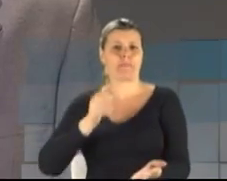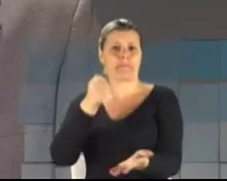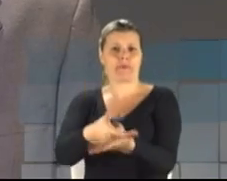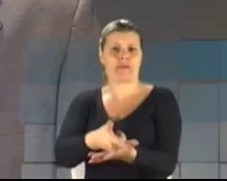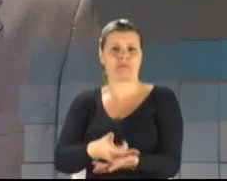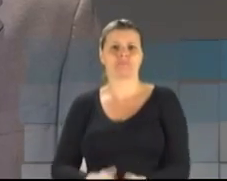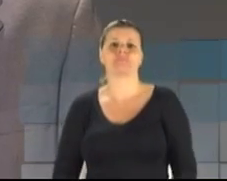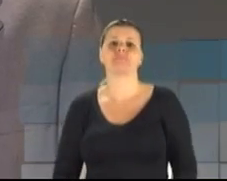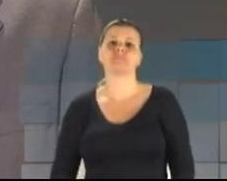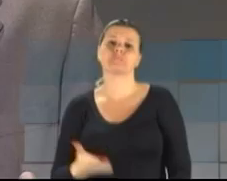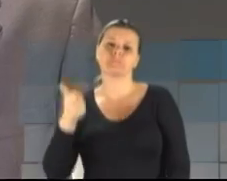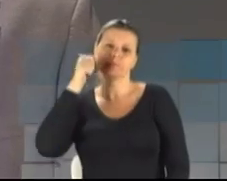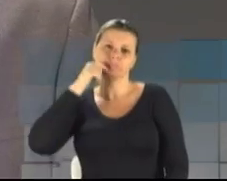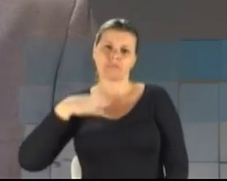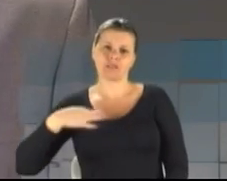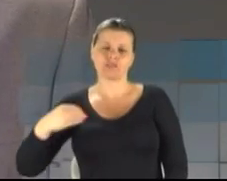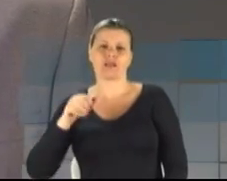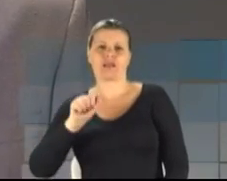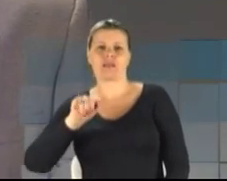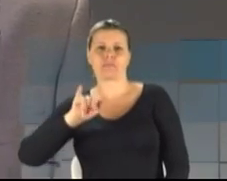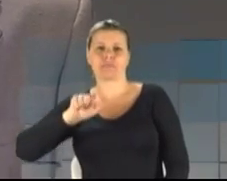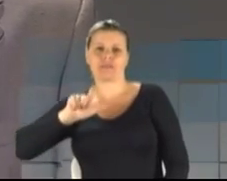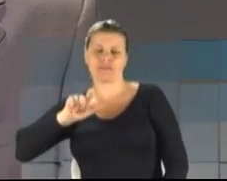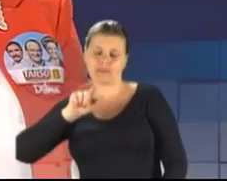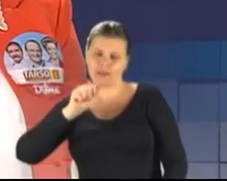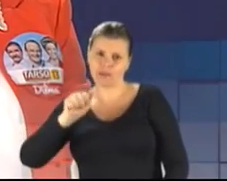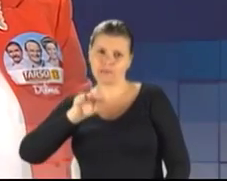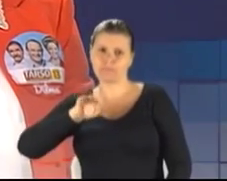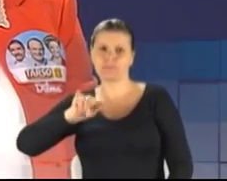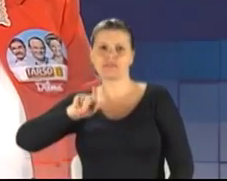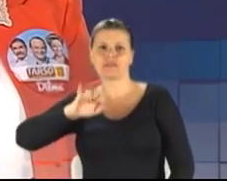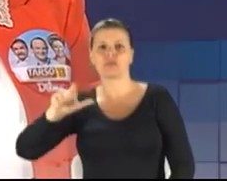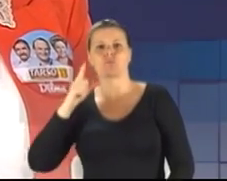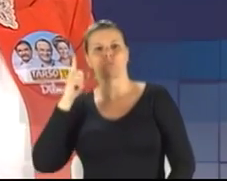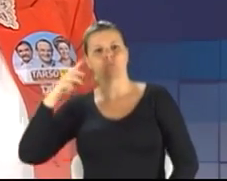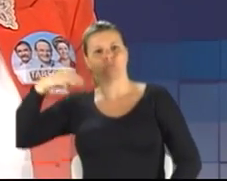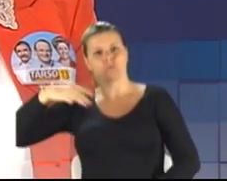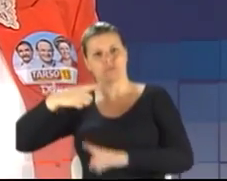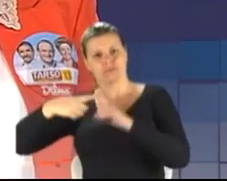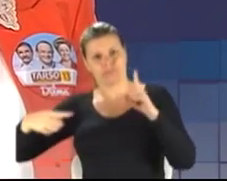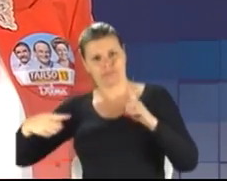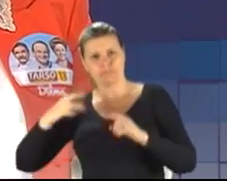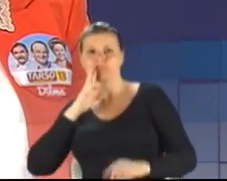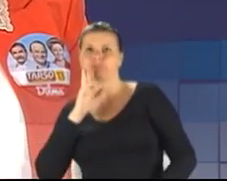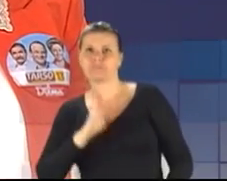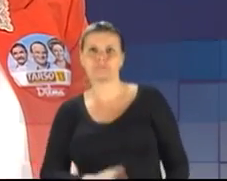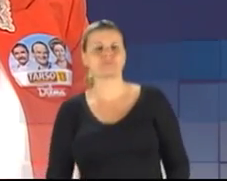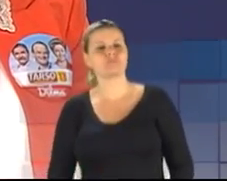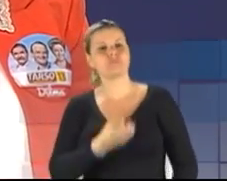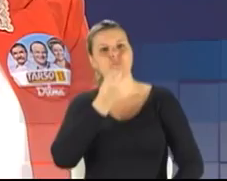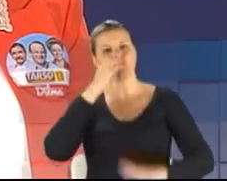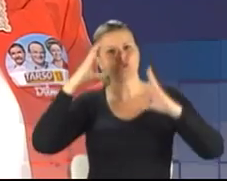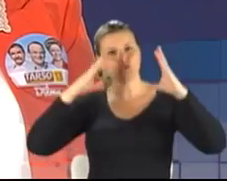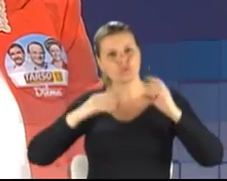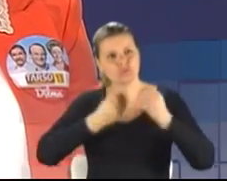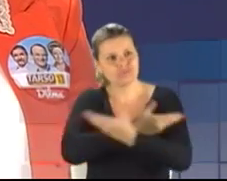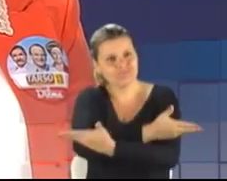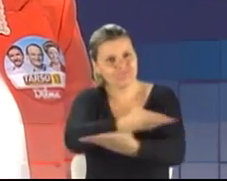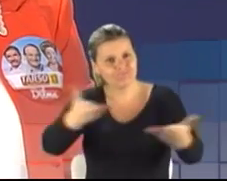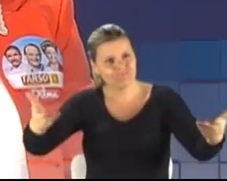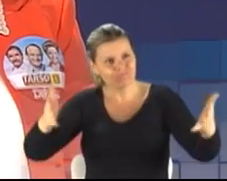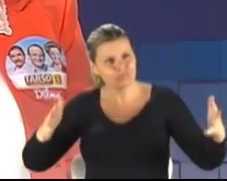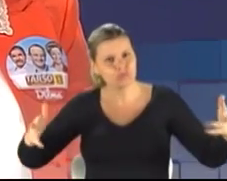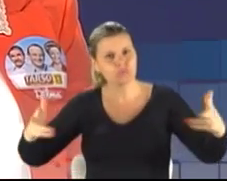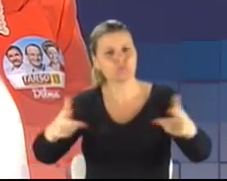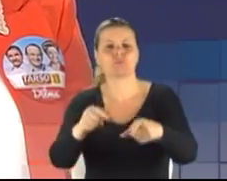Candidata Abigail Pereira tem um minuto e meio para a resposta. Boa noite a todos, a todas. Boa